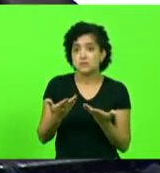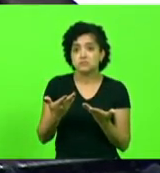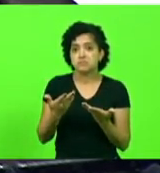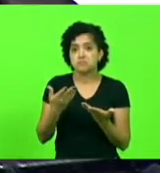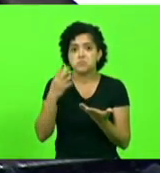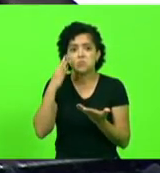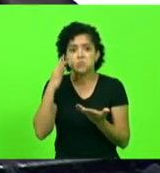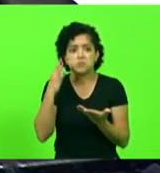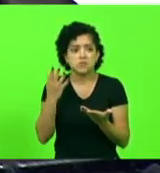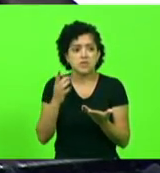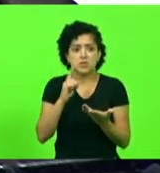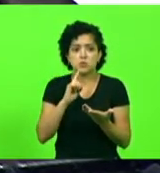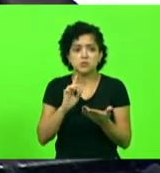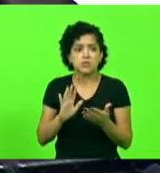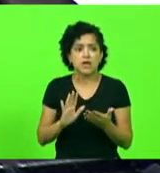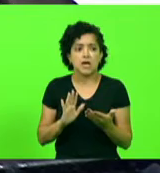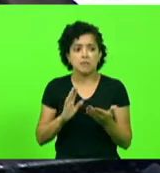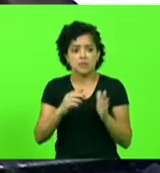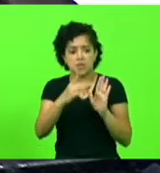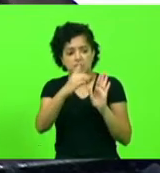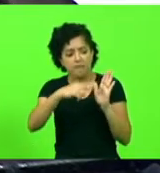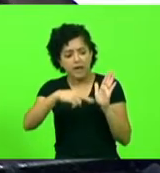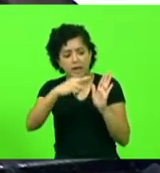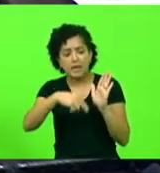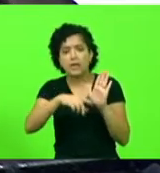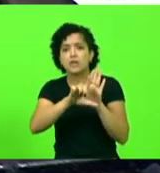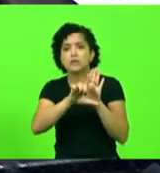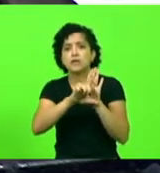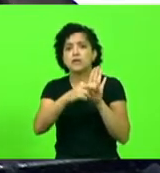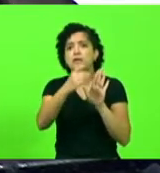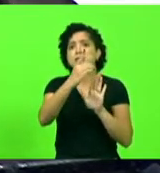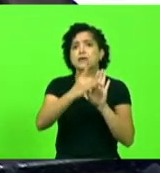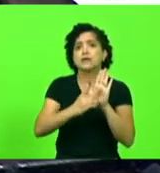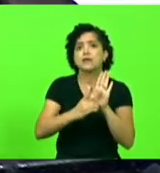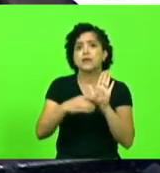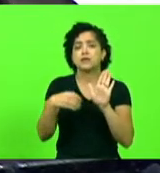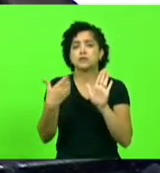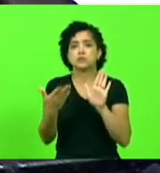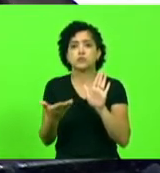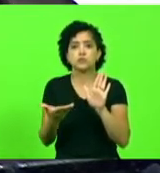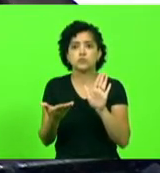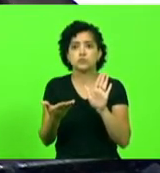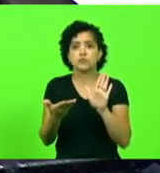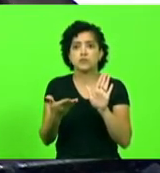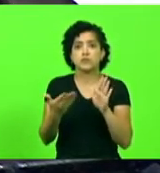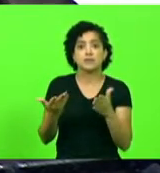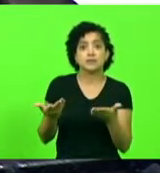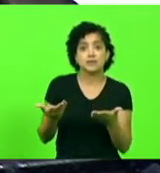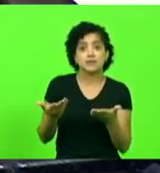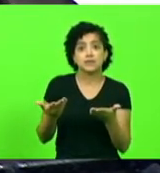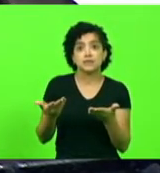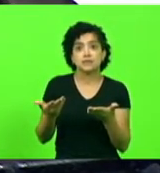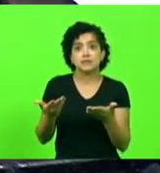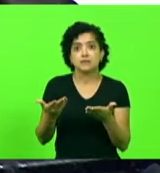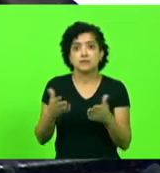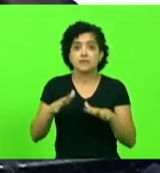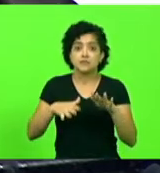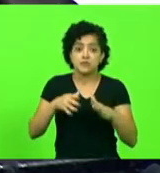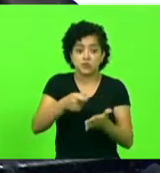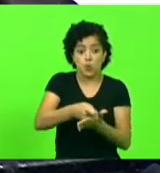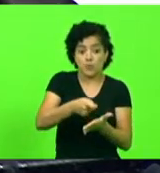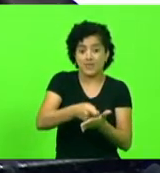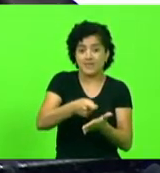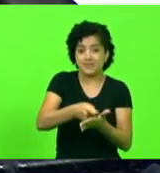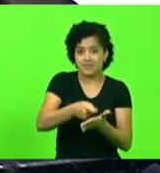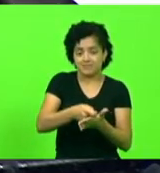conhecimento, que não vão ler um decreto, uma lei, fazer a pessoa acabar fazendo uma coisa que não quer fazer por